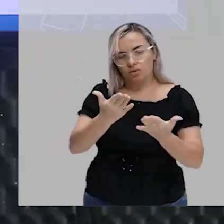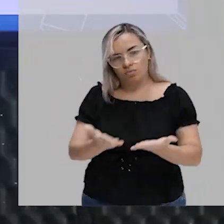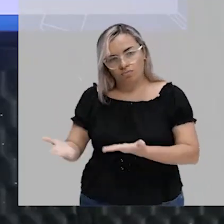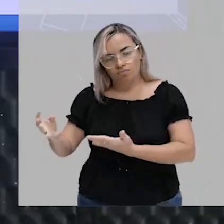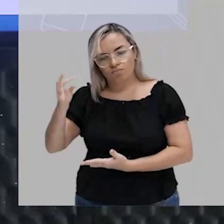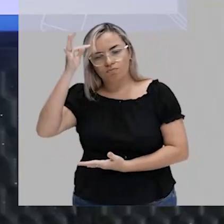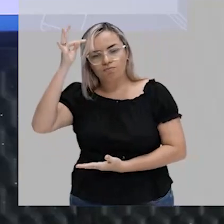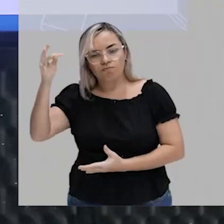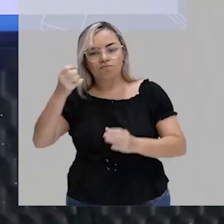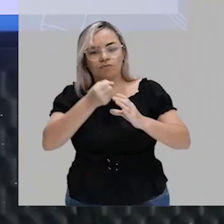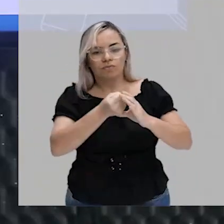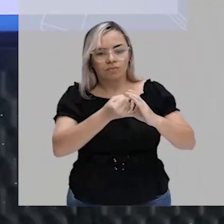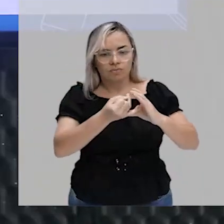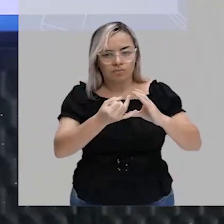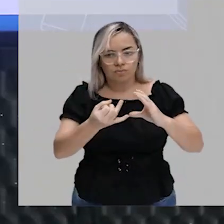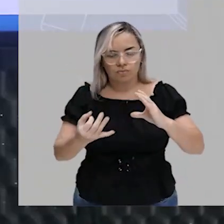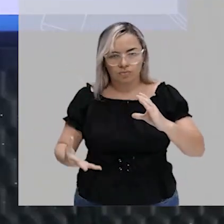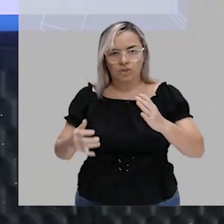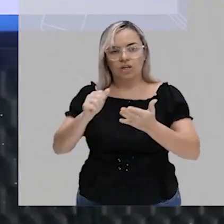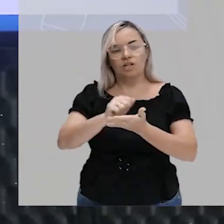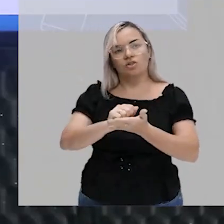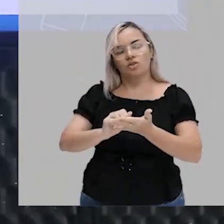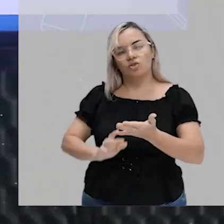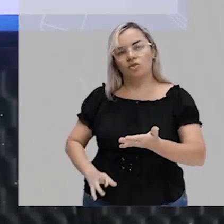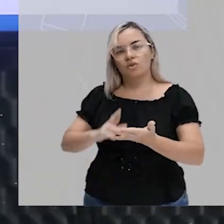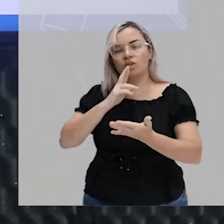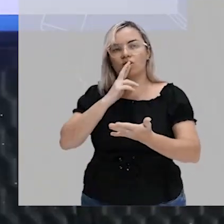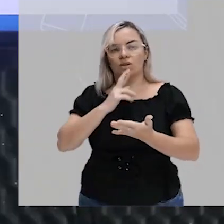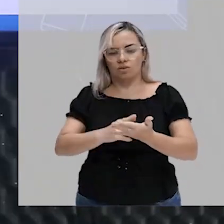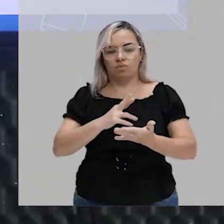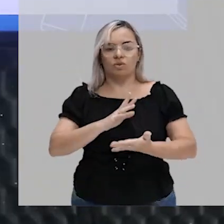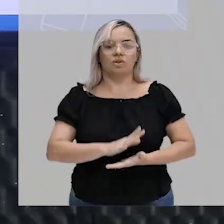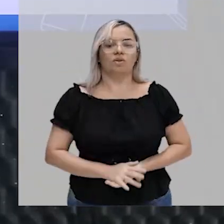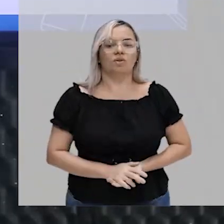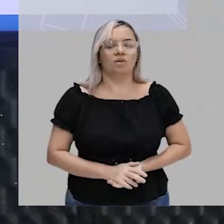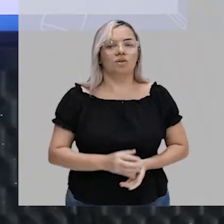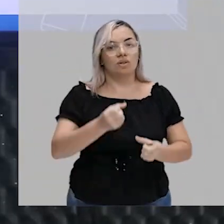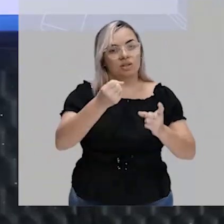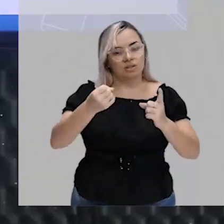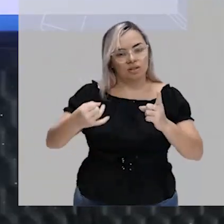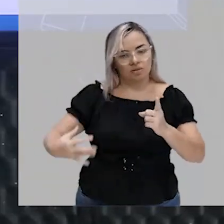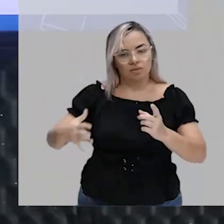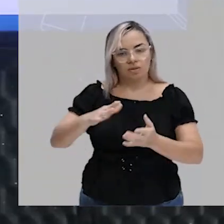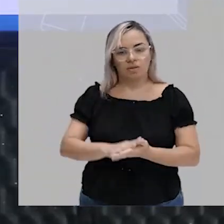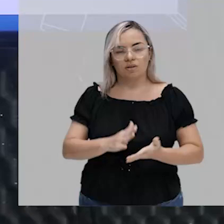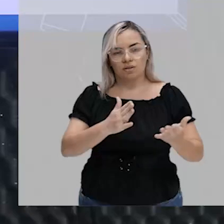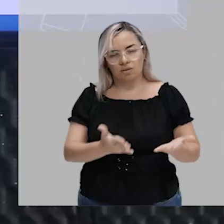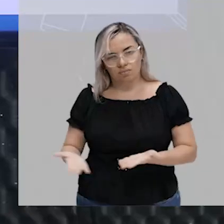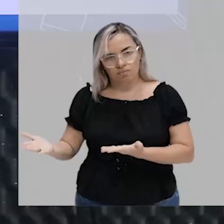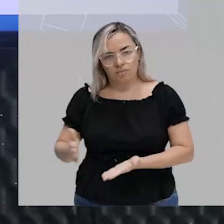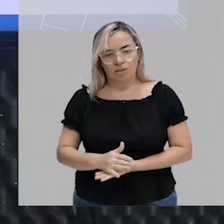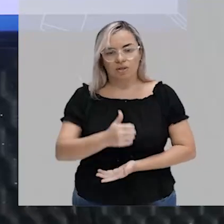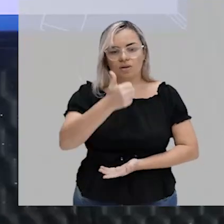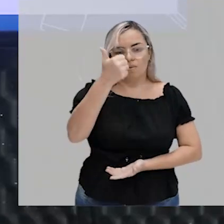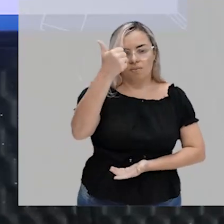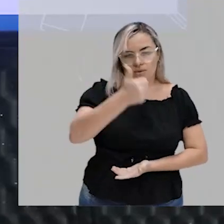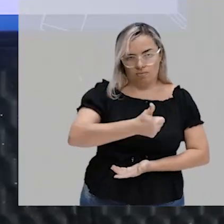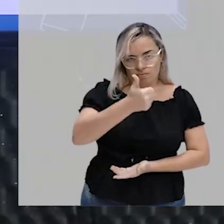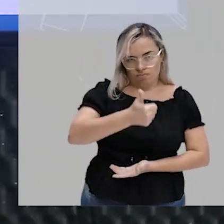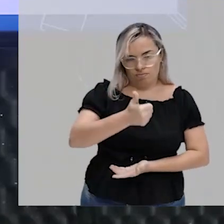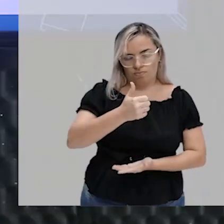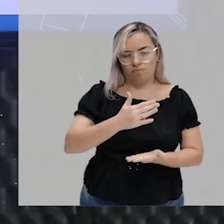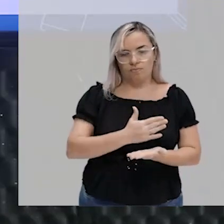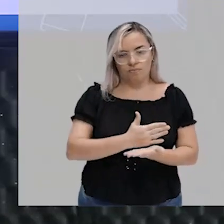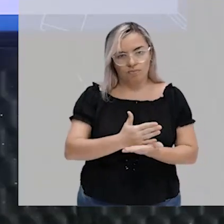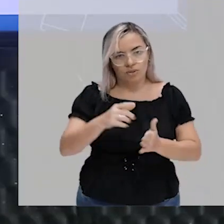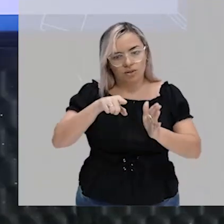conjuntos e nós estamos com exercícios comentados ou resolvidos. Na primeira questão, nós temos o seguinte, de